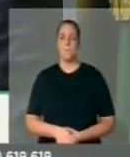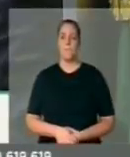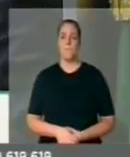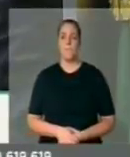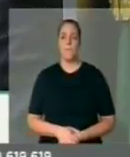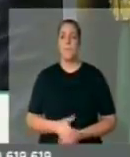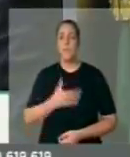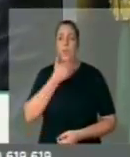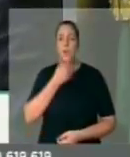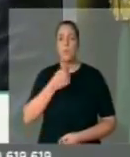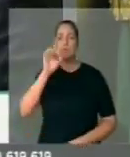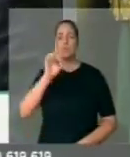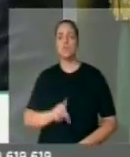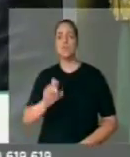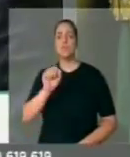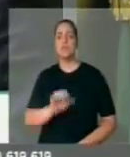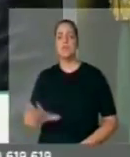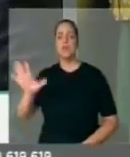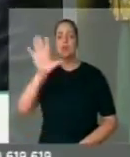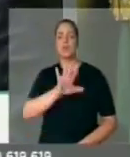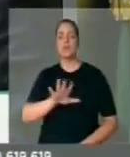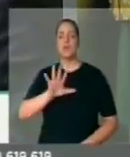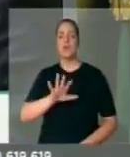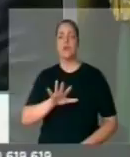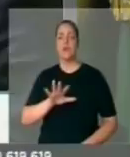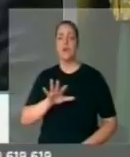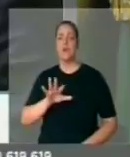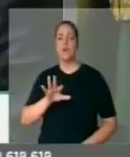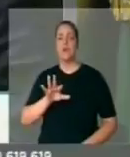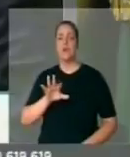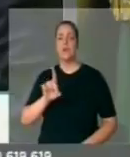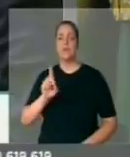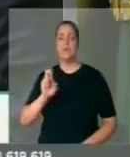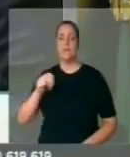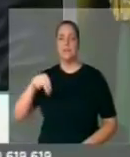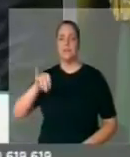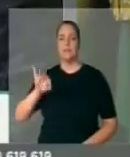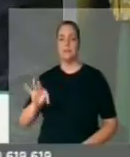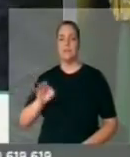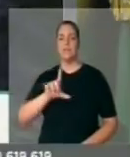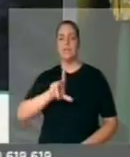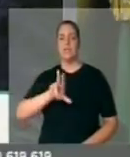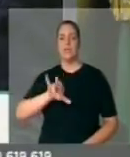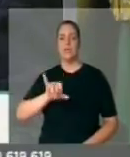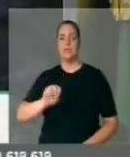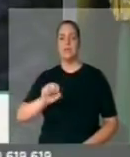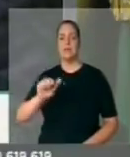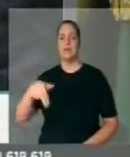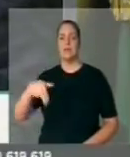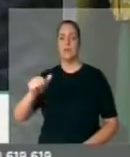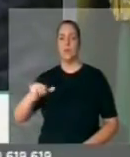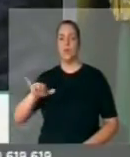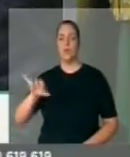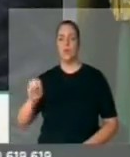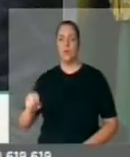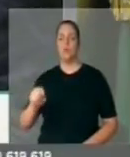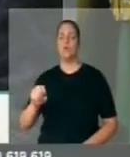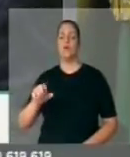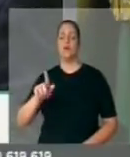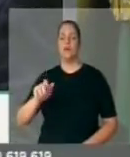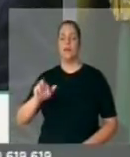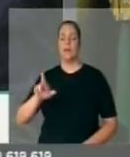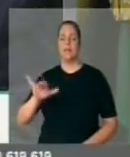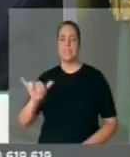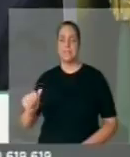Diretor Nacional de Infraestrutura de Rodovia do DELIT, o senhor Luiz Antônio Garcia, que também